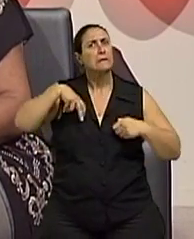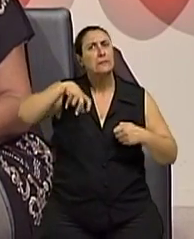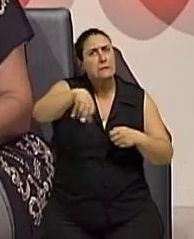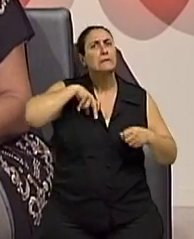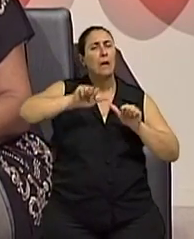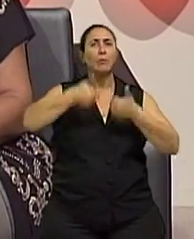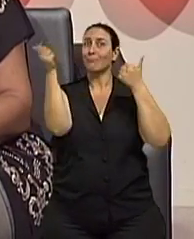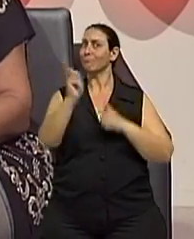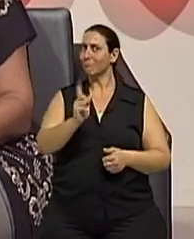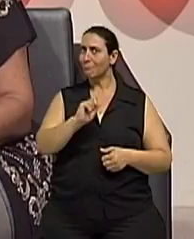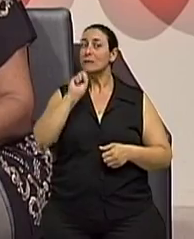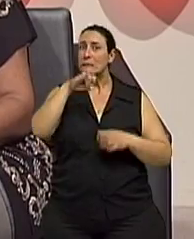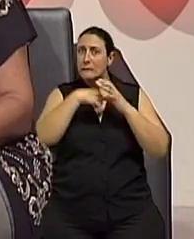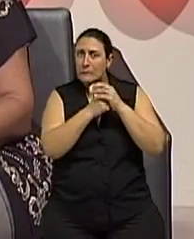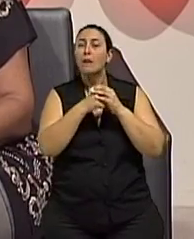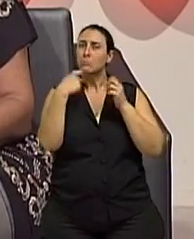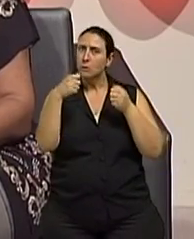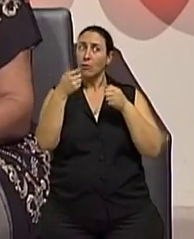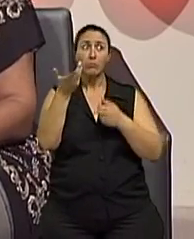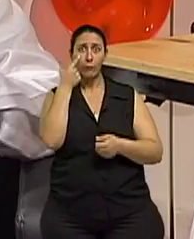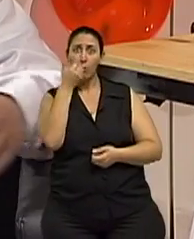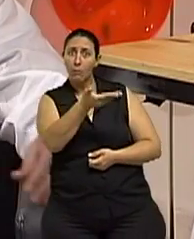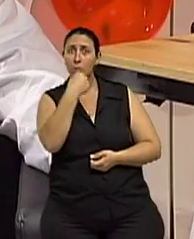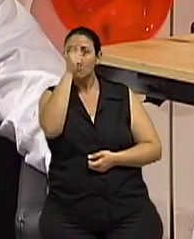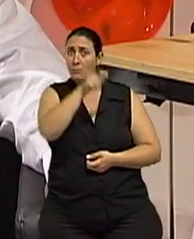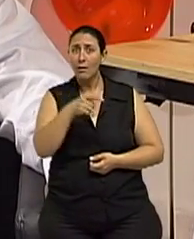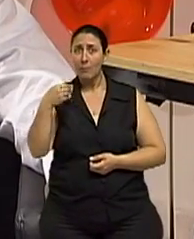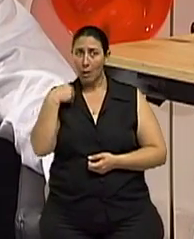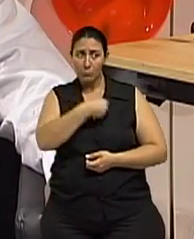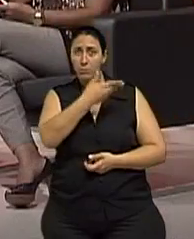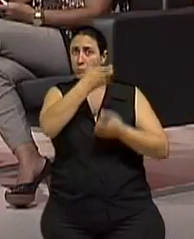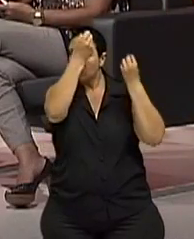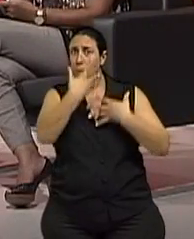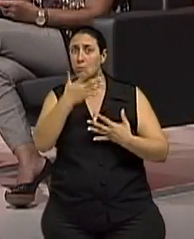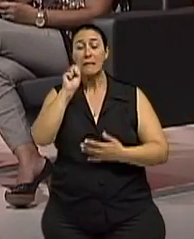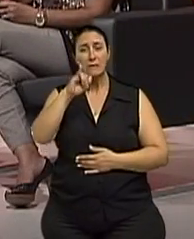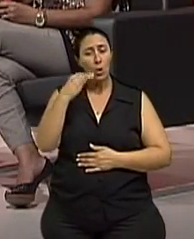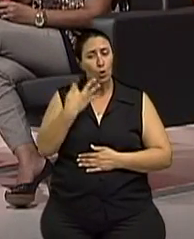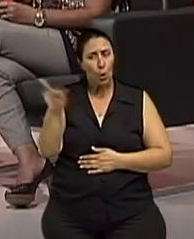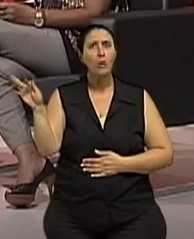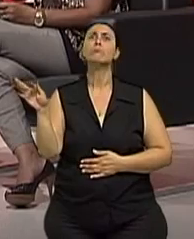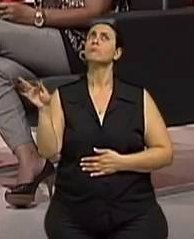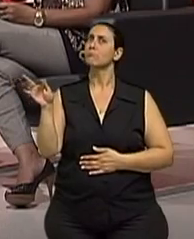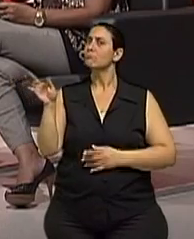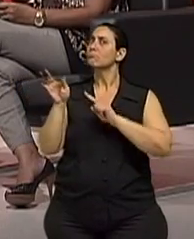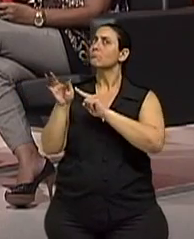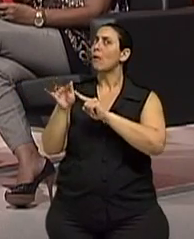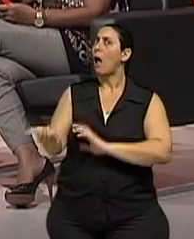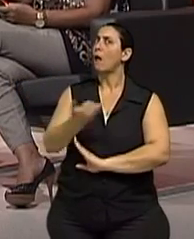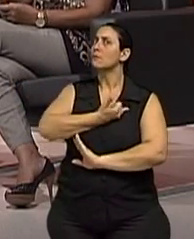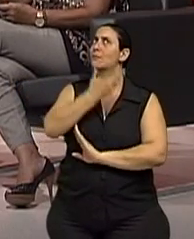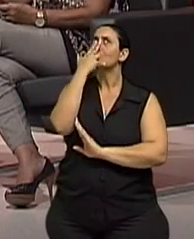objetivamente, procurar um especialista. A dor não é nossa, né doutor? Sim. Se ela apareceu é porque ela está dizendo assim, me